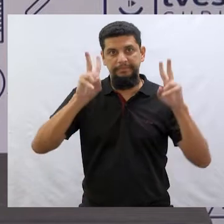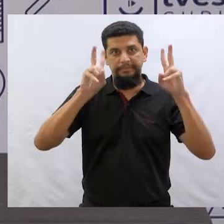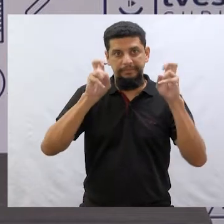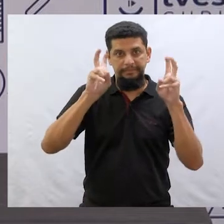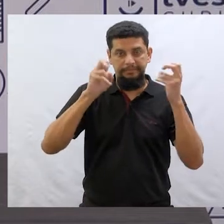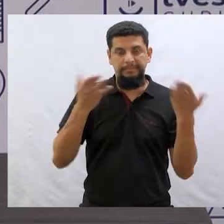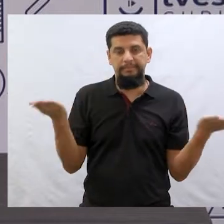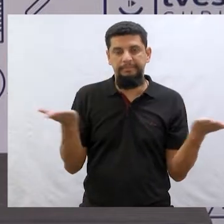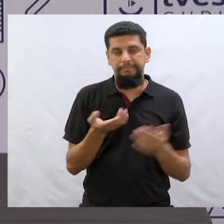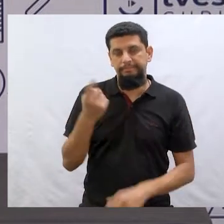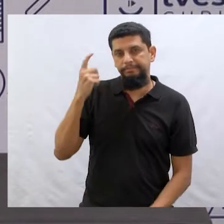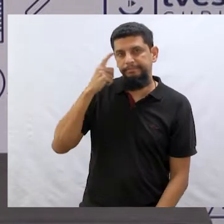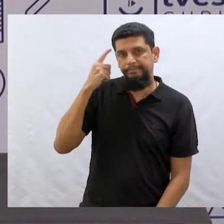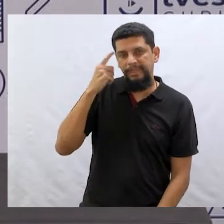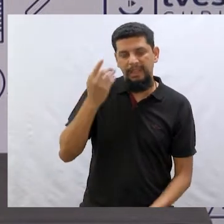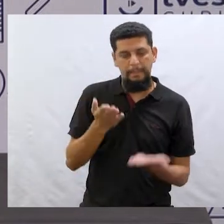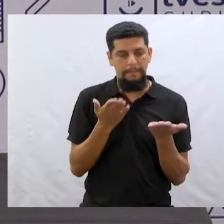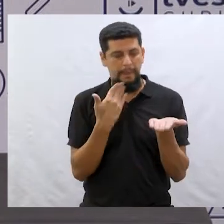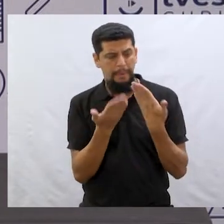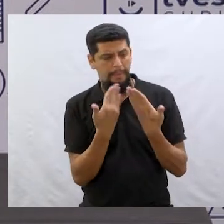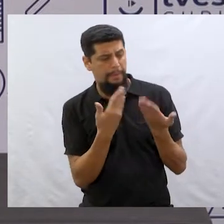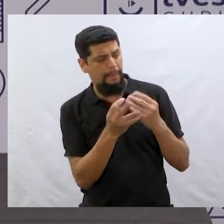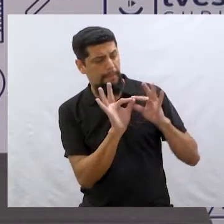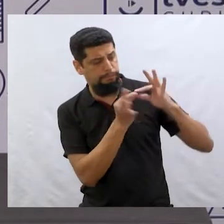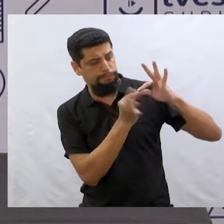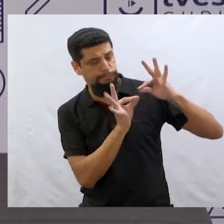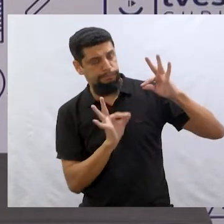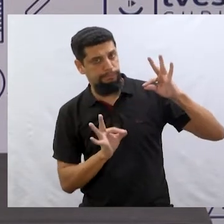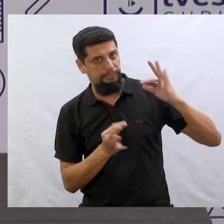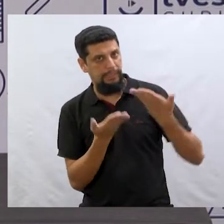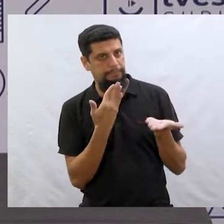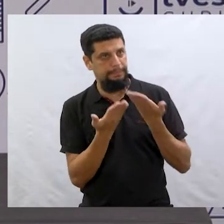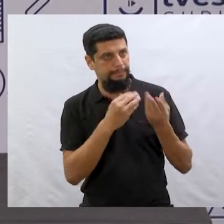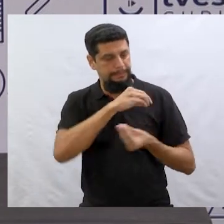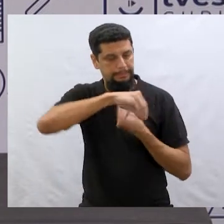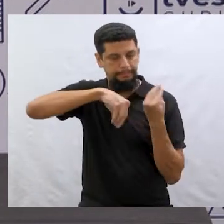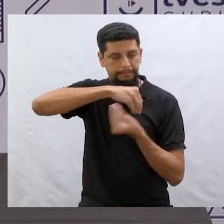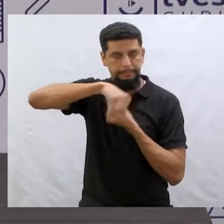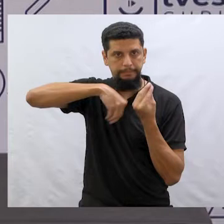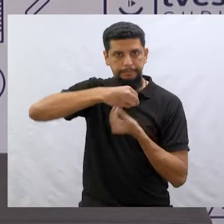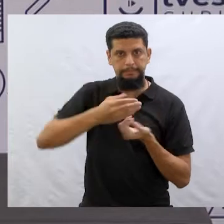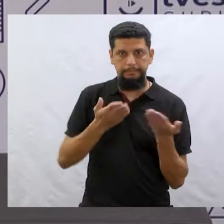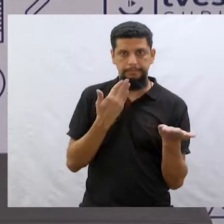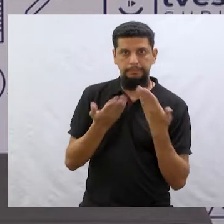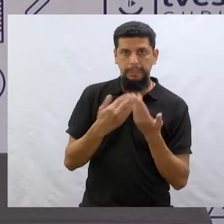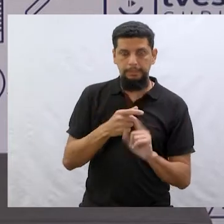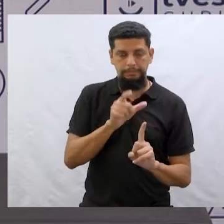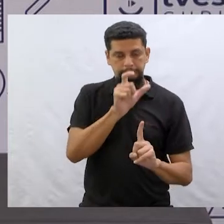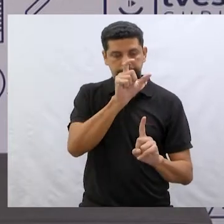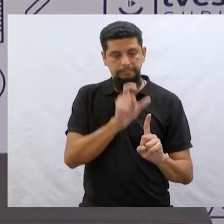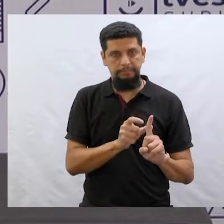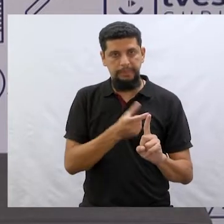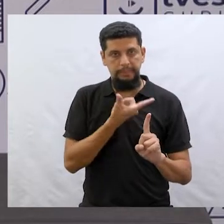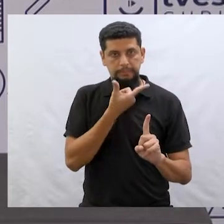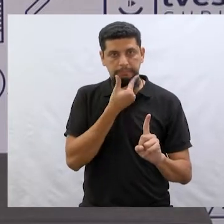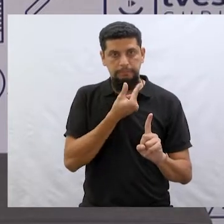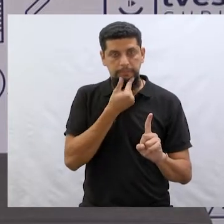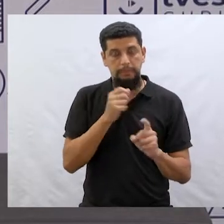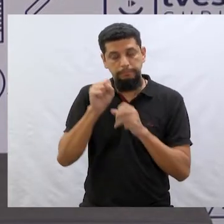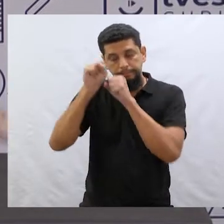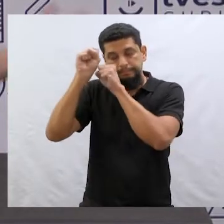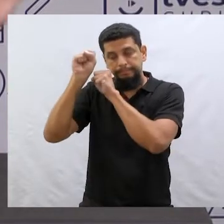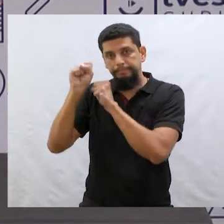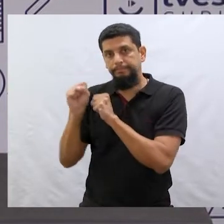não é? Então, a vai pensar nessa conversinha fiada, misturada, numa conversa para um garoto dormir.